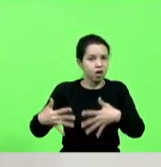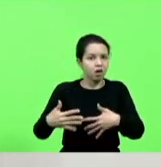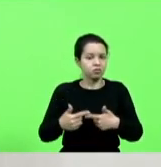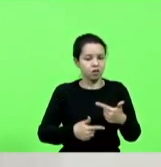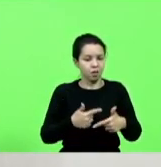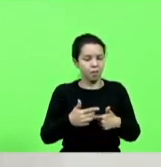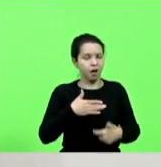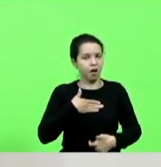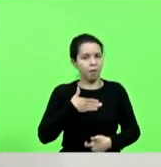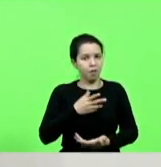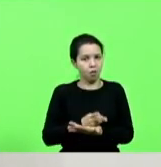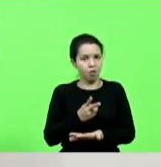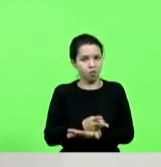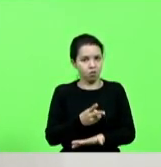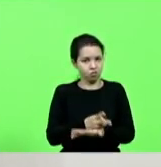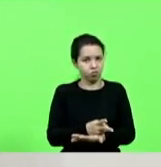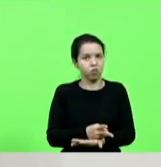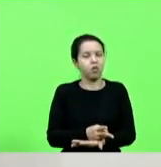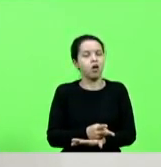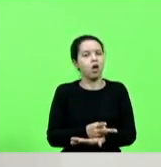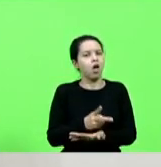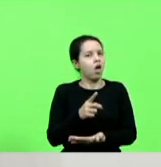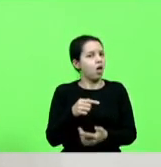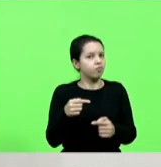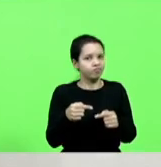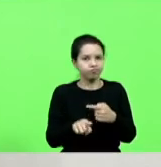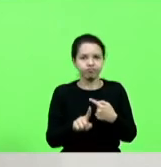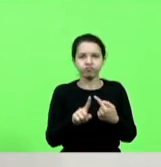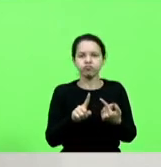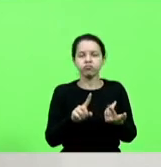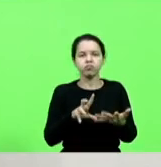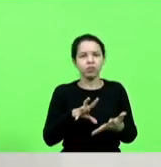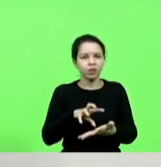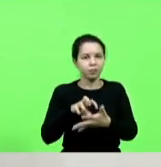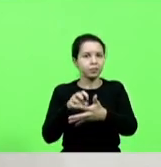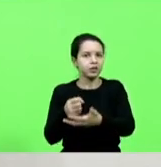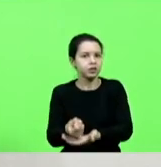absurdo a apreensão de produto